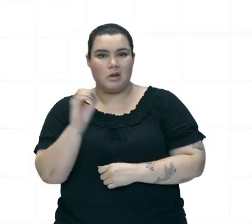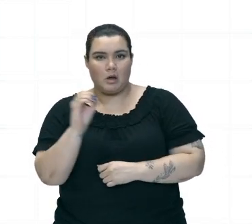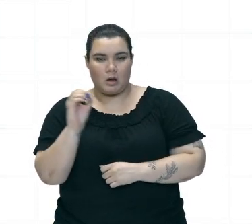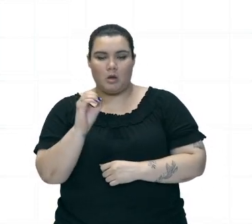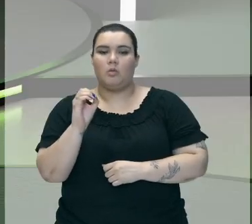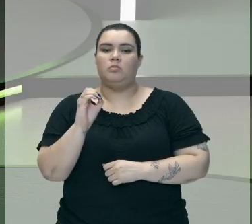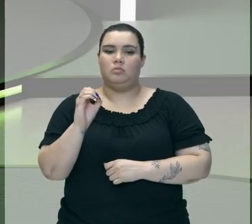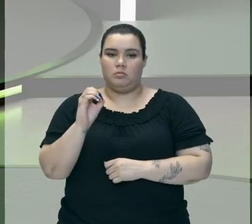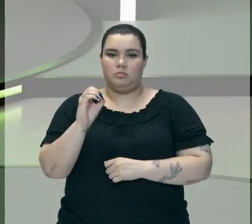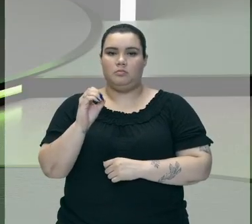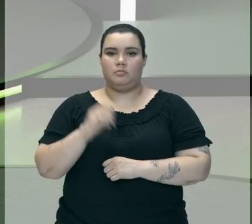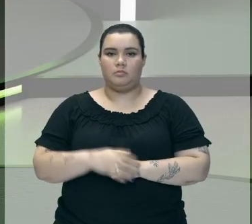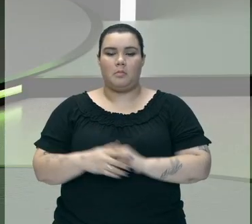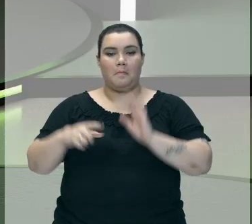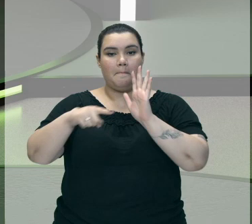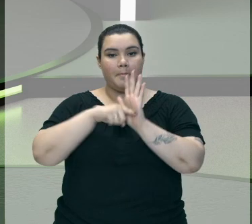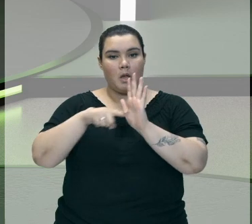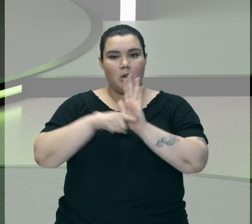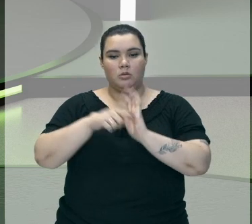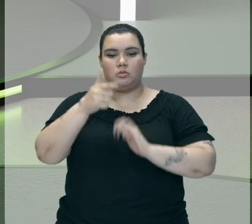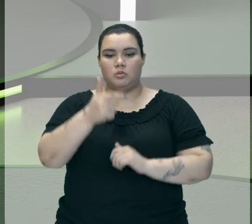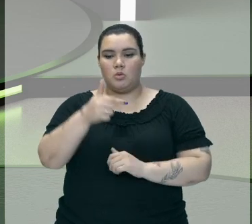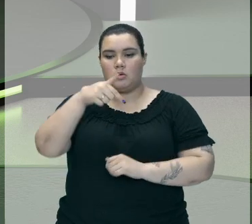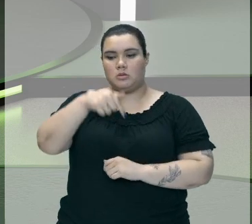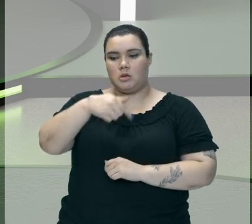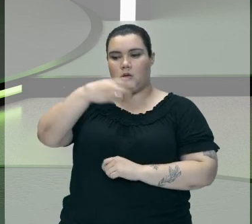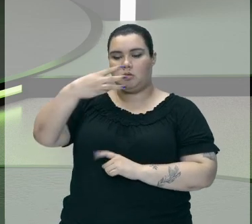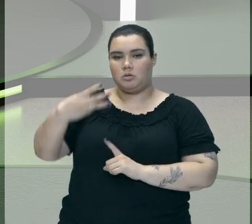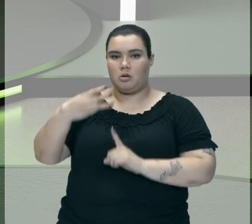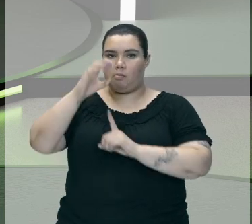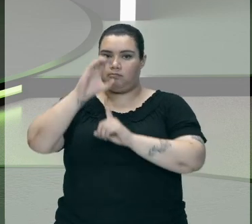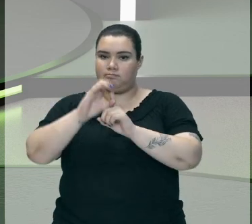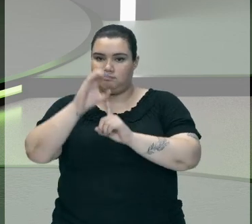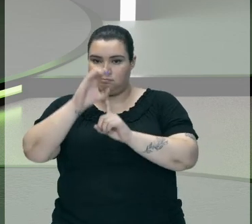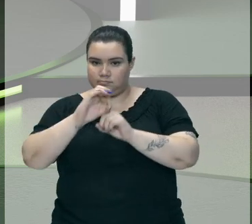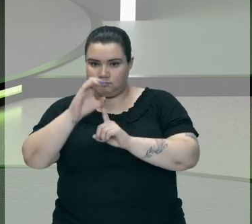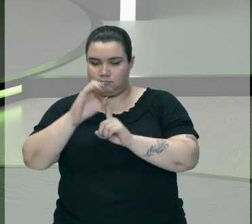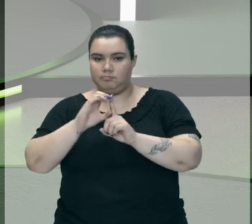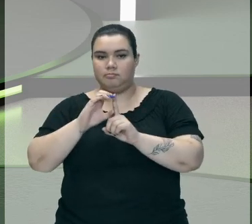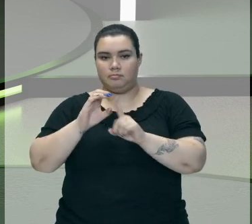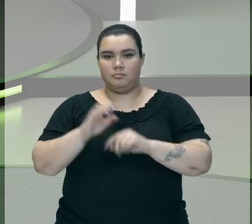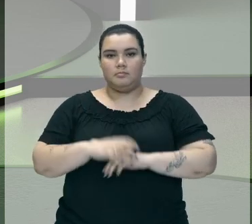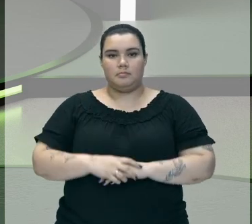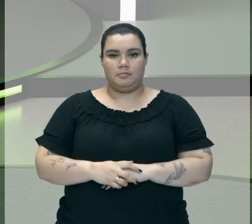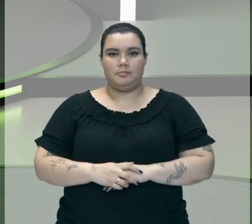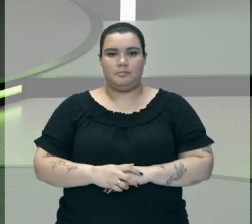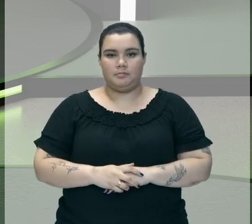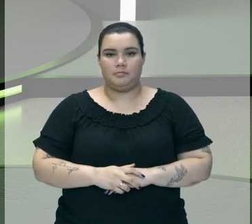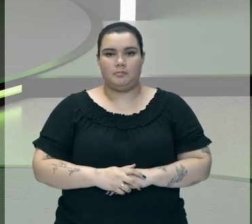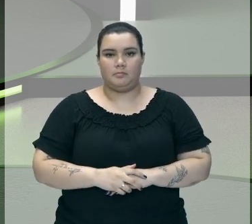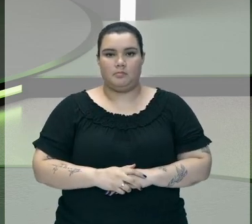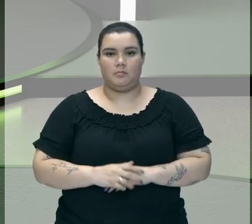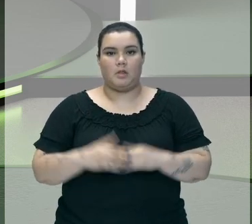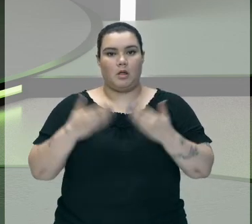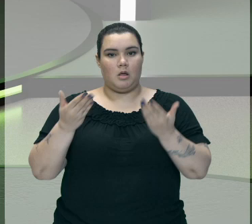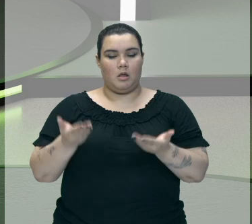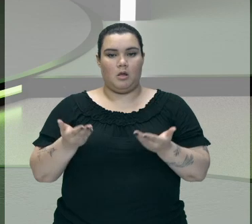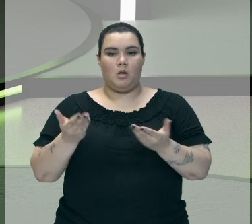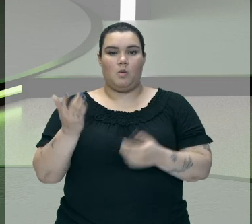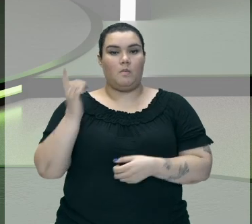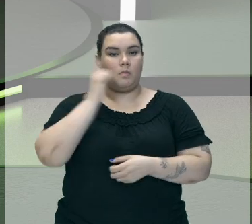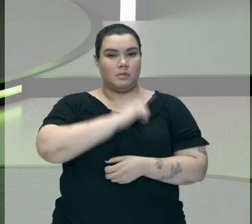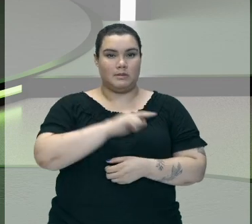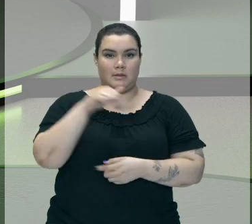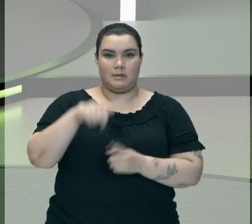Menos 273 Graus Celsius Tá Então Pra nós Chegarmos A essa